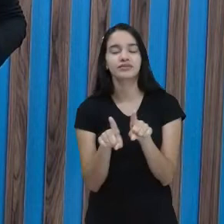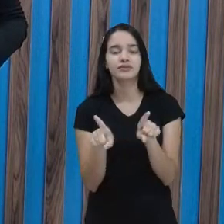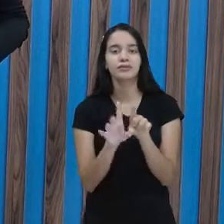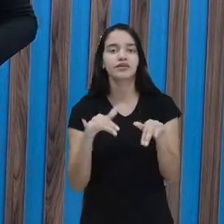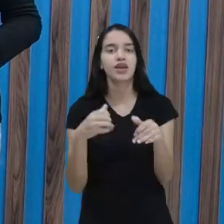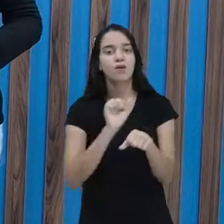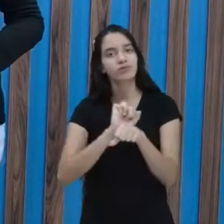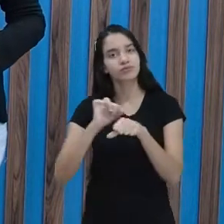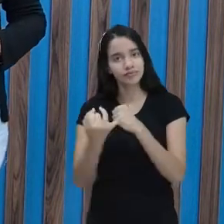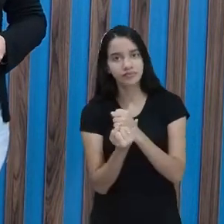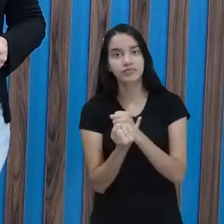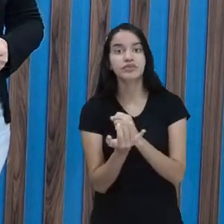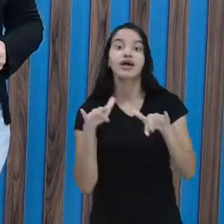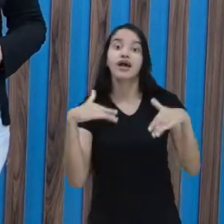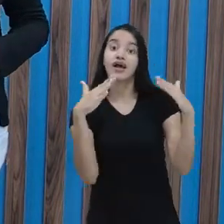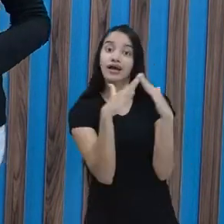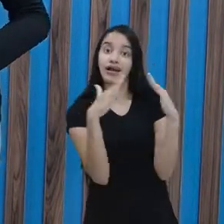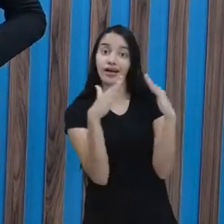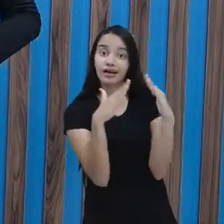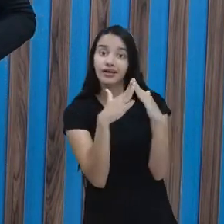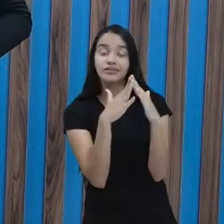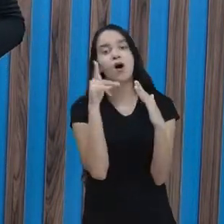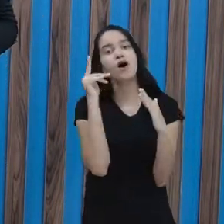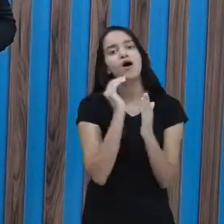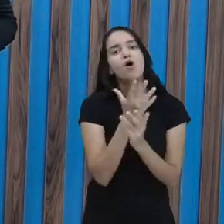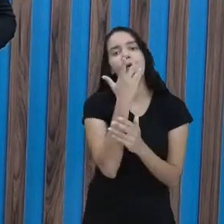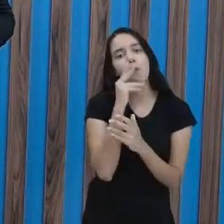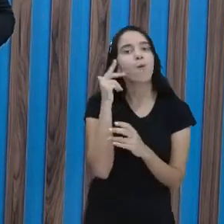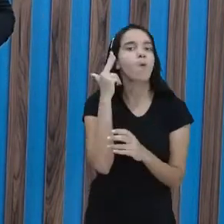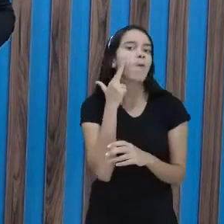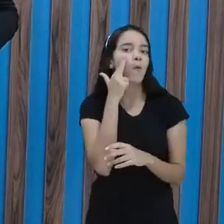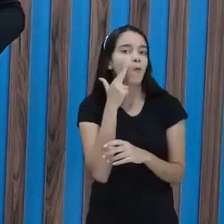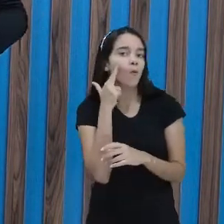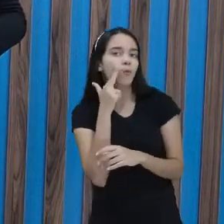um adjetivo. Casa rosa.